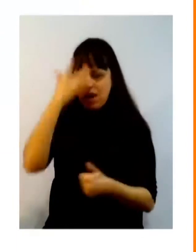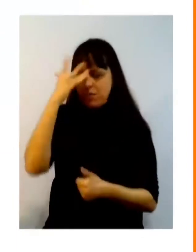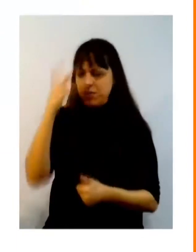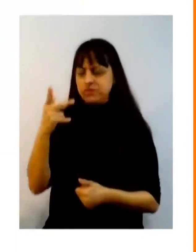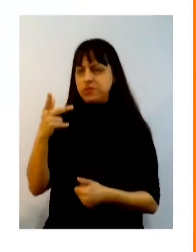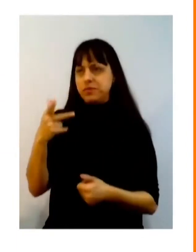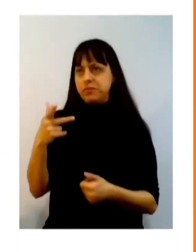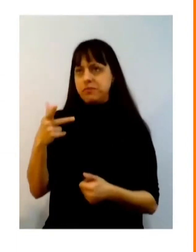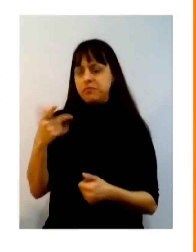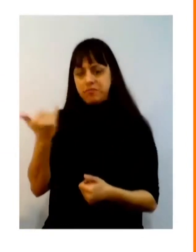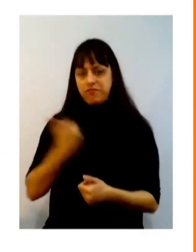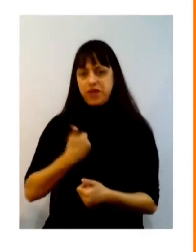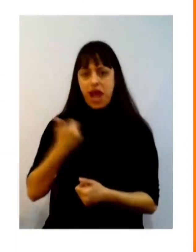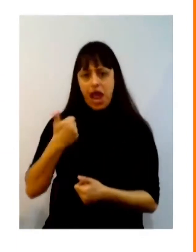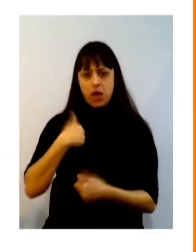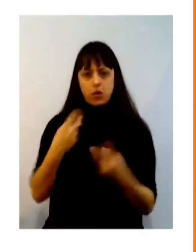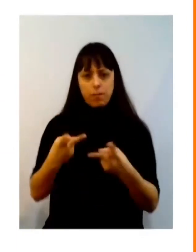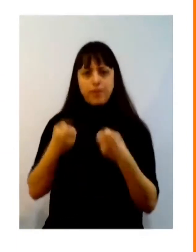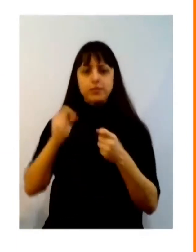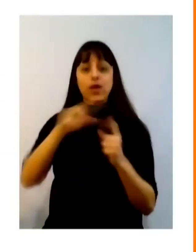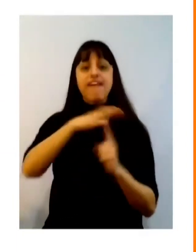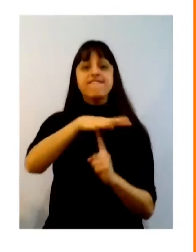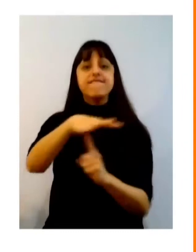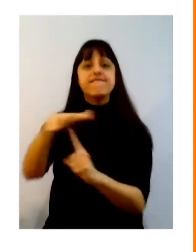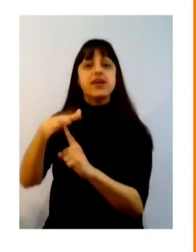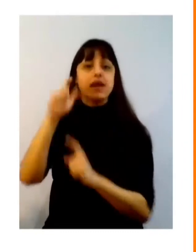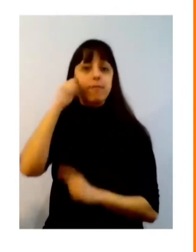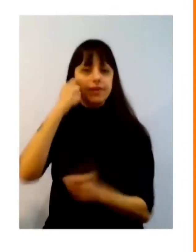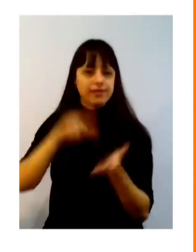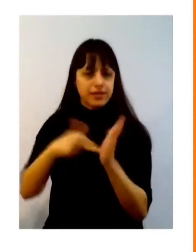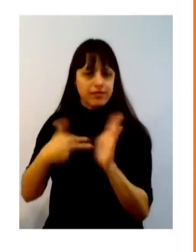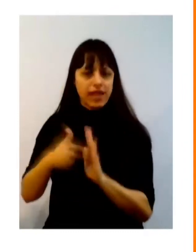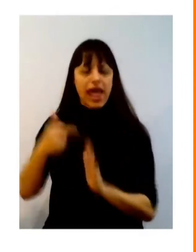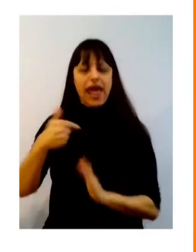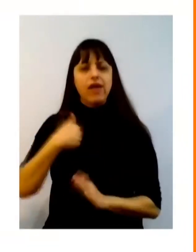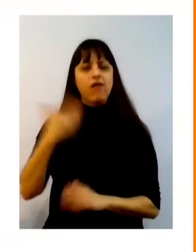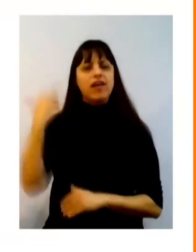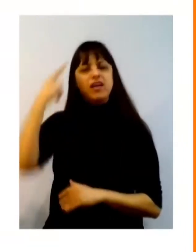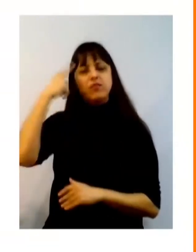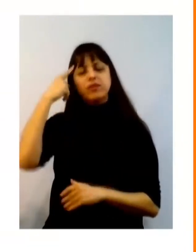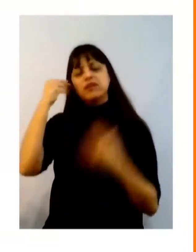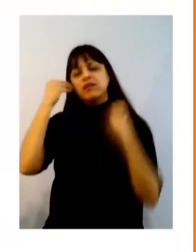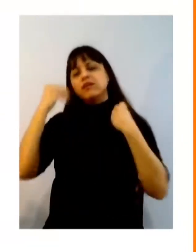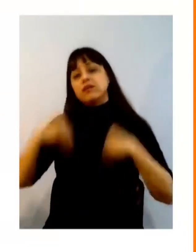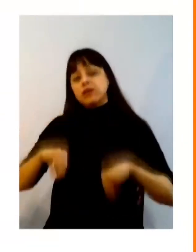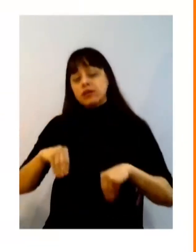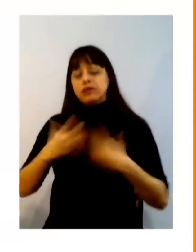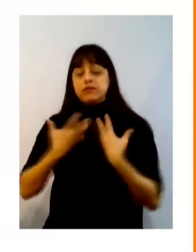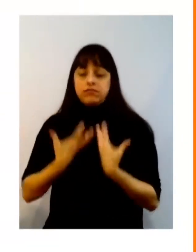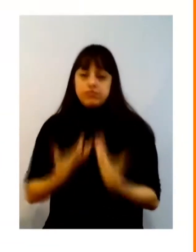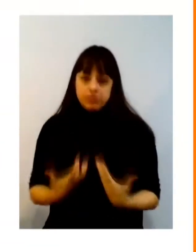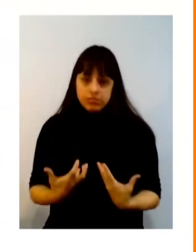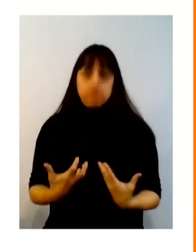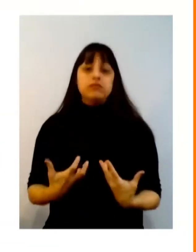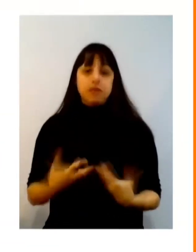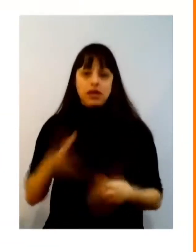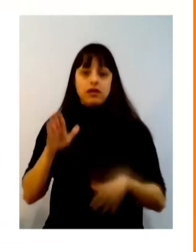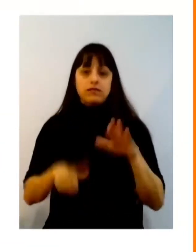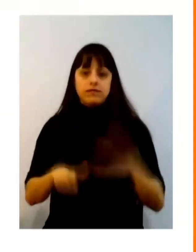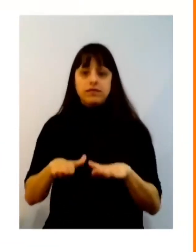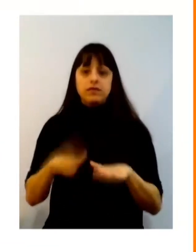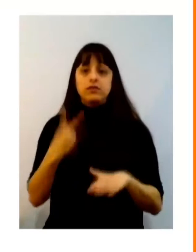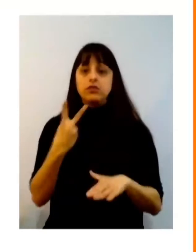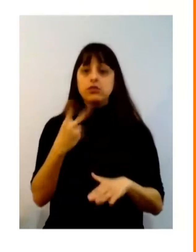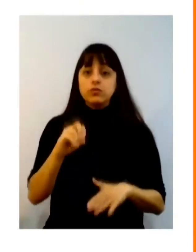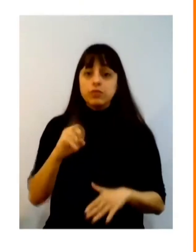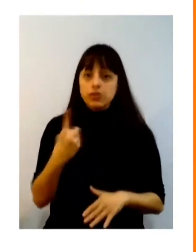que a feira preta é em muitos momentos eu já pensei em desistir muitos assim muitos em 2016 quando a gente quebrou que eu fiquei endividada que eu tive que